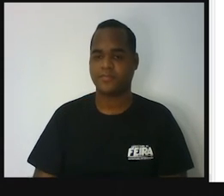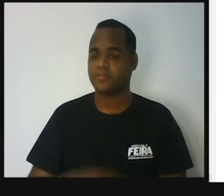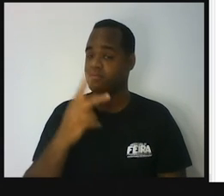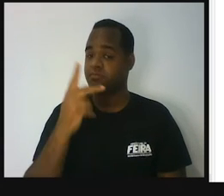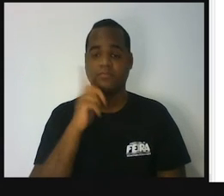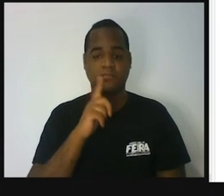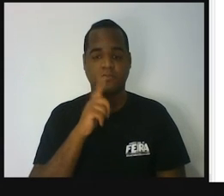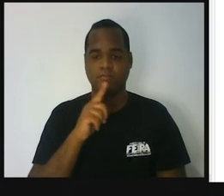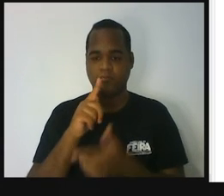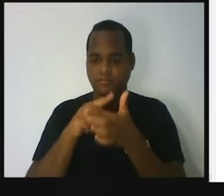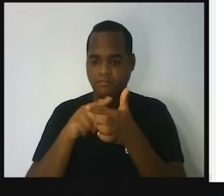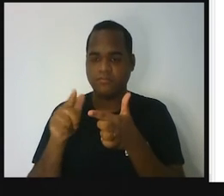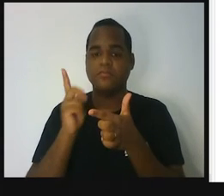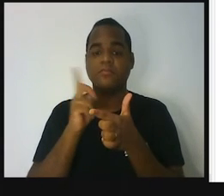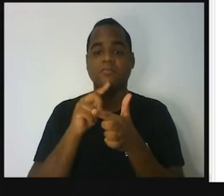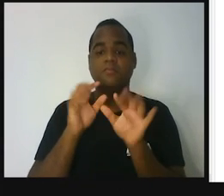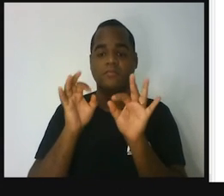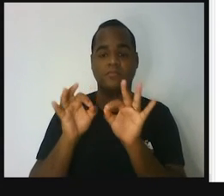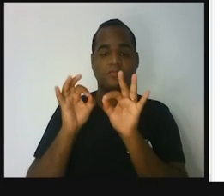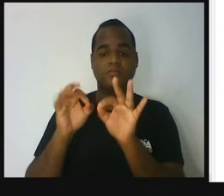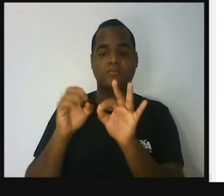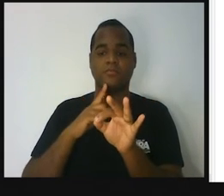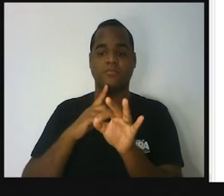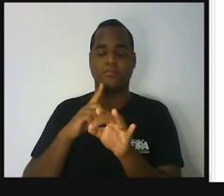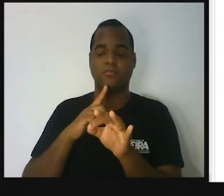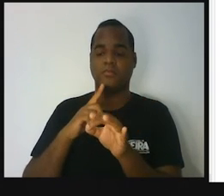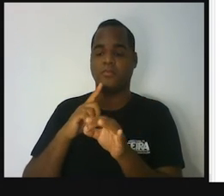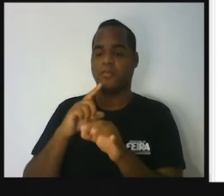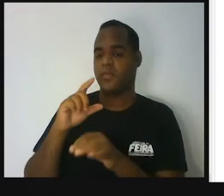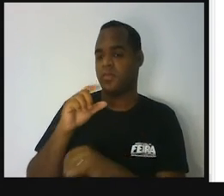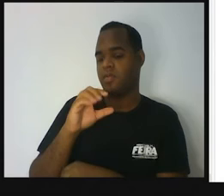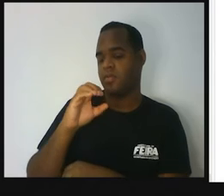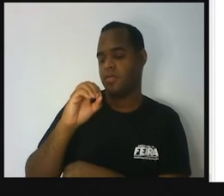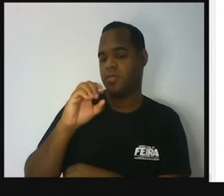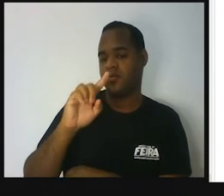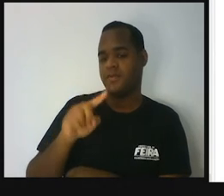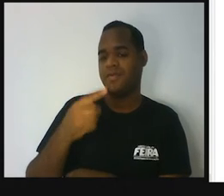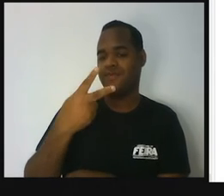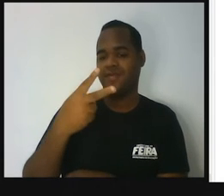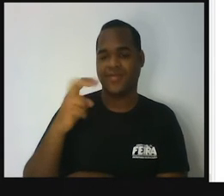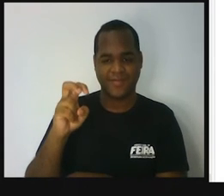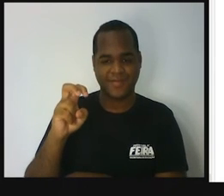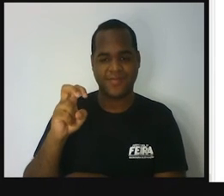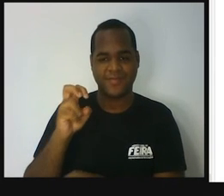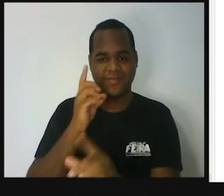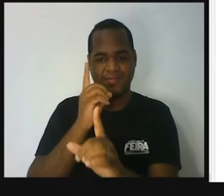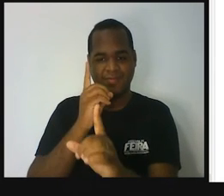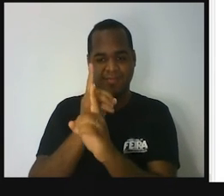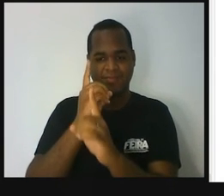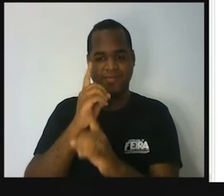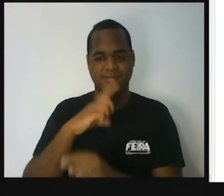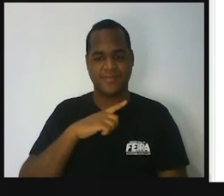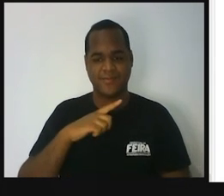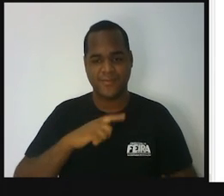divisão, você vai encontrar o número 0,25. Certo?